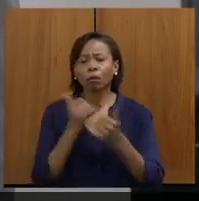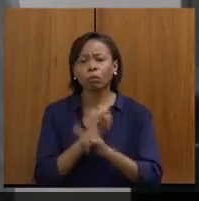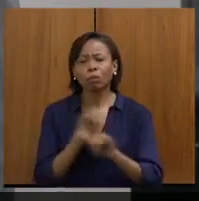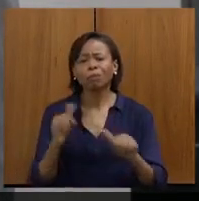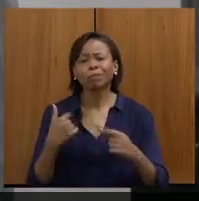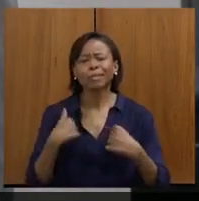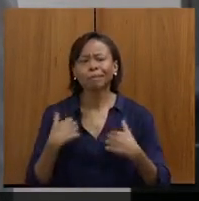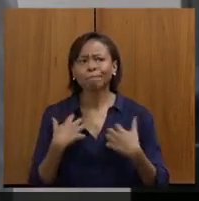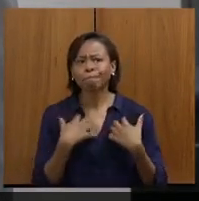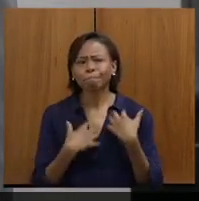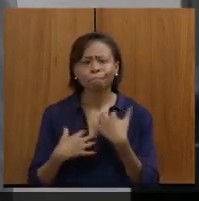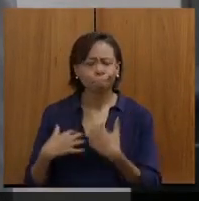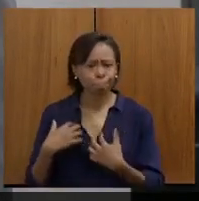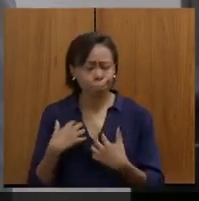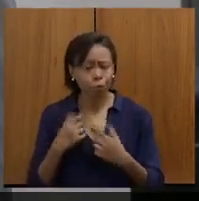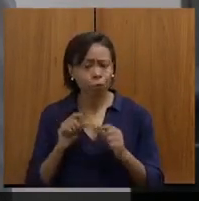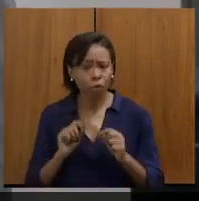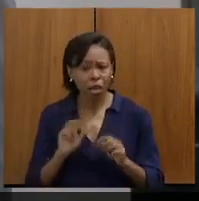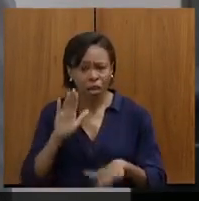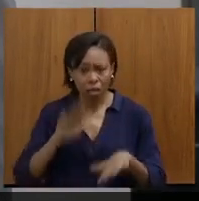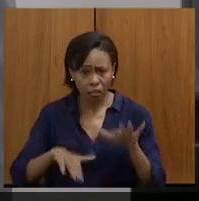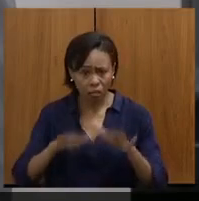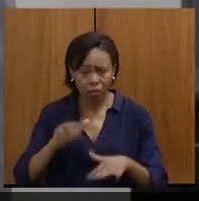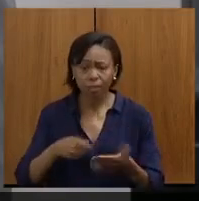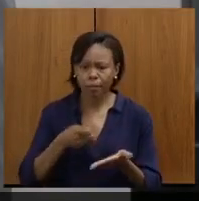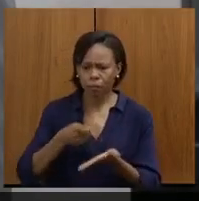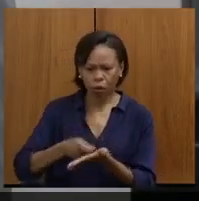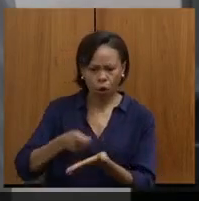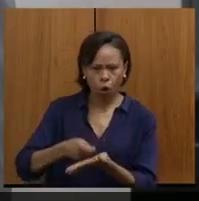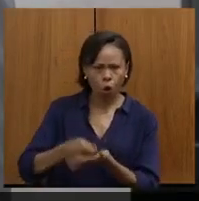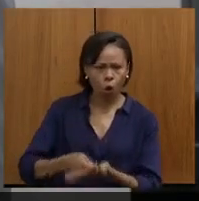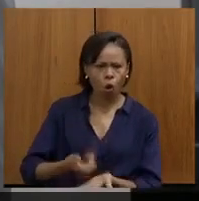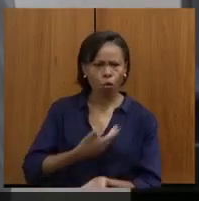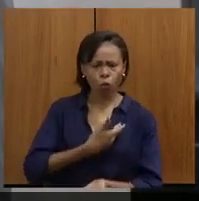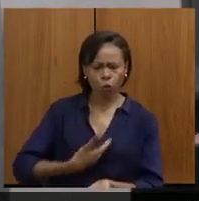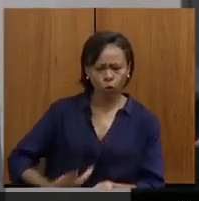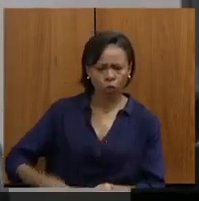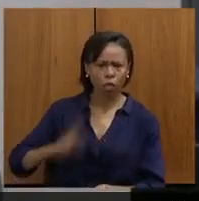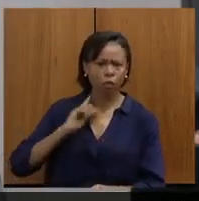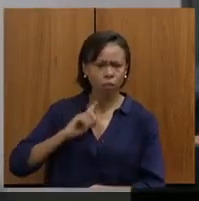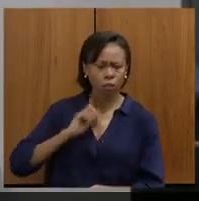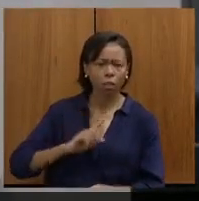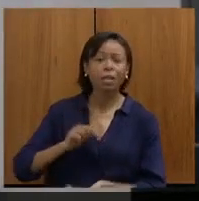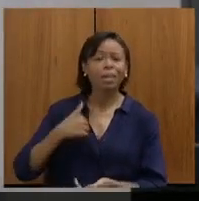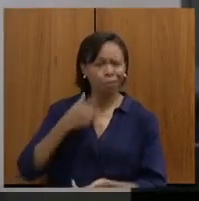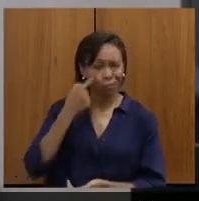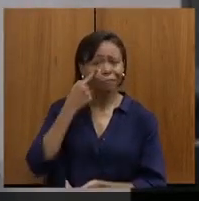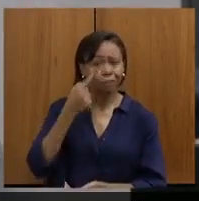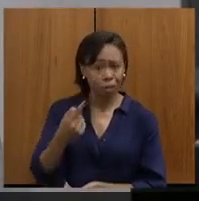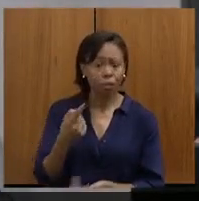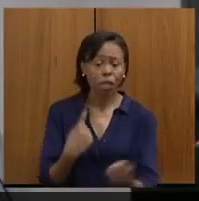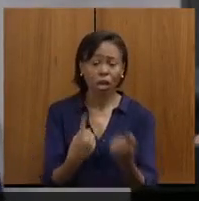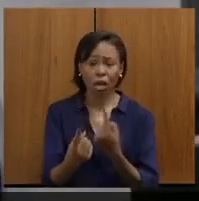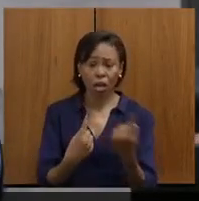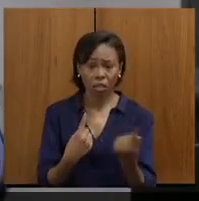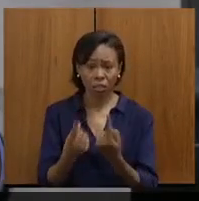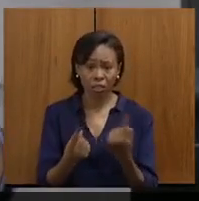incomoda, não é? cobram às vezes tanto do Estado, eu vejo às vezes na estrada, Virgílio,